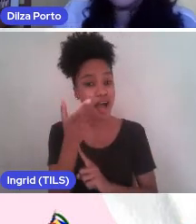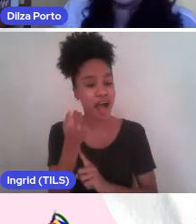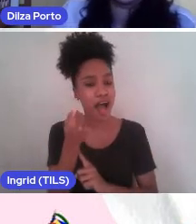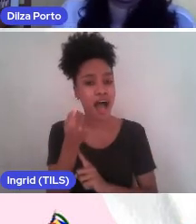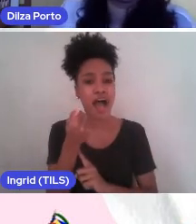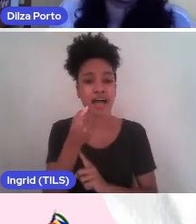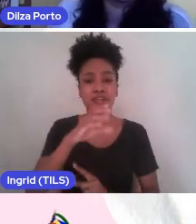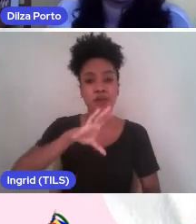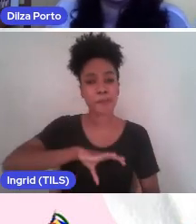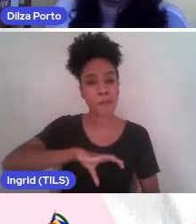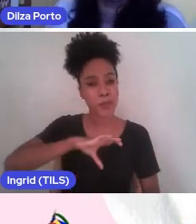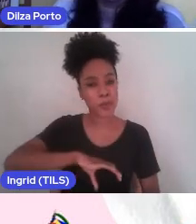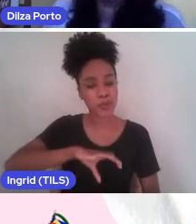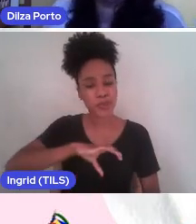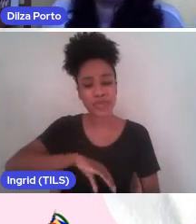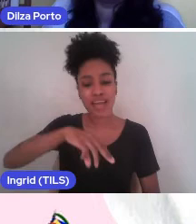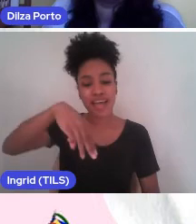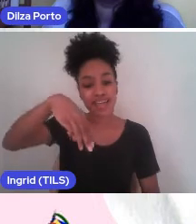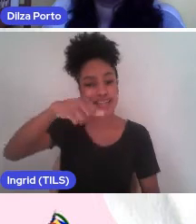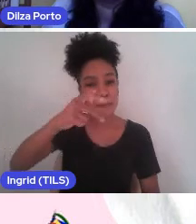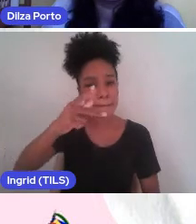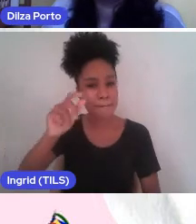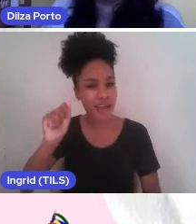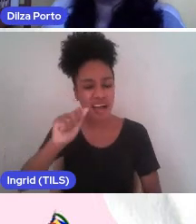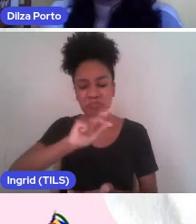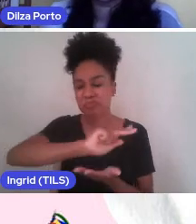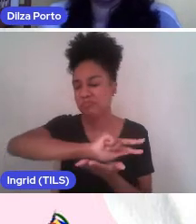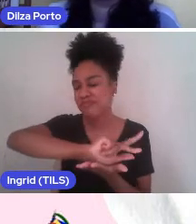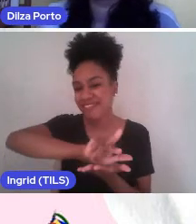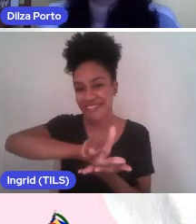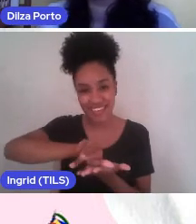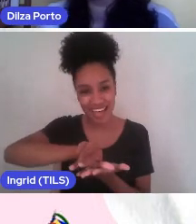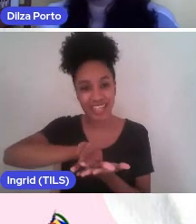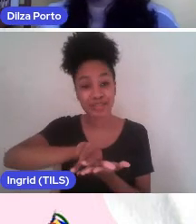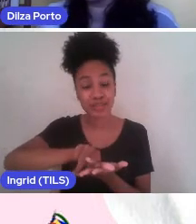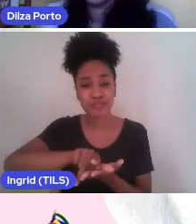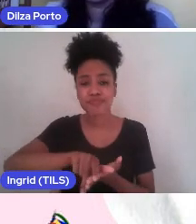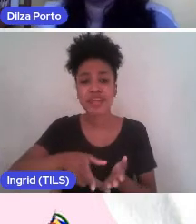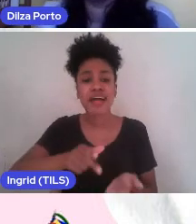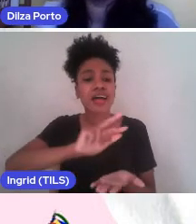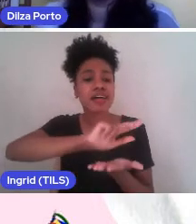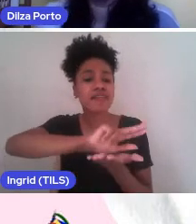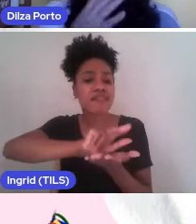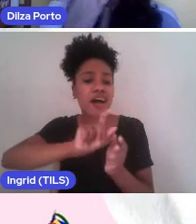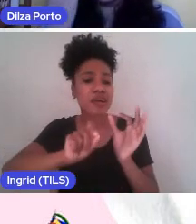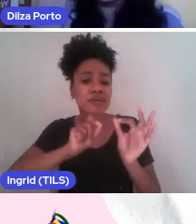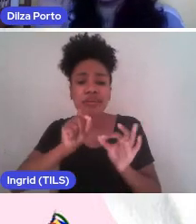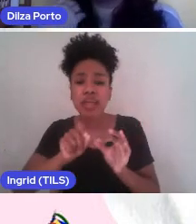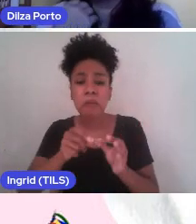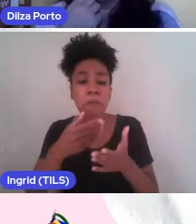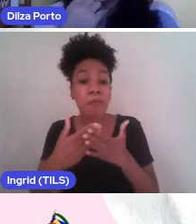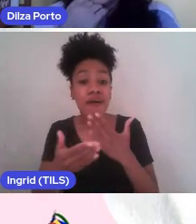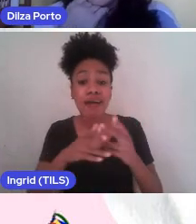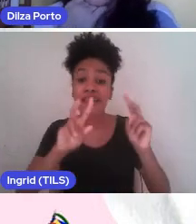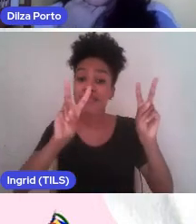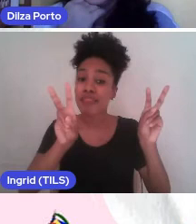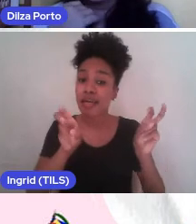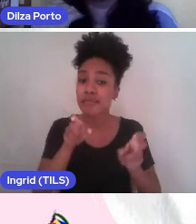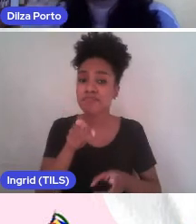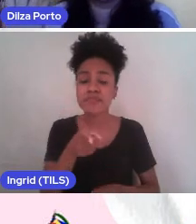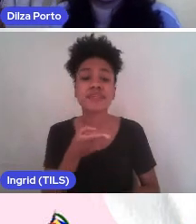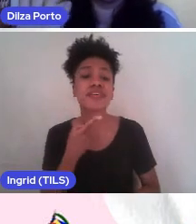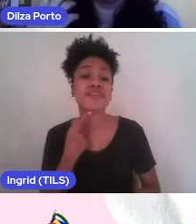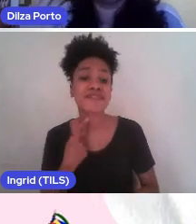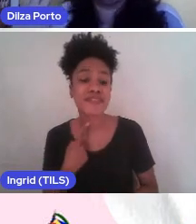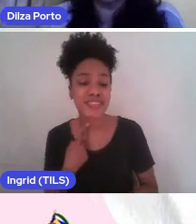portuguesa, cartografia e outros. Esses outros podem ser qualquer temática que vocês tenham interesse,